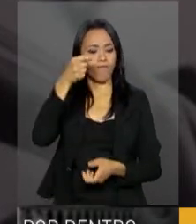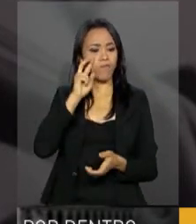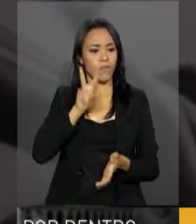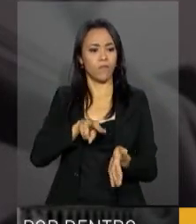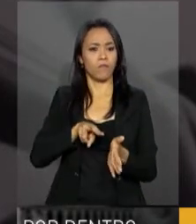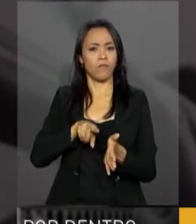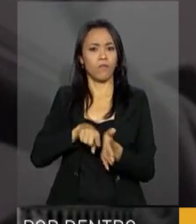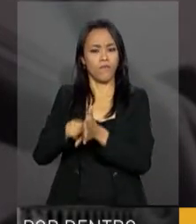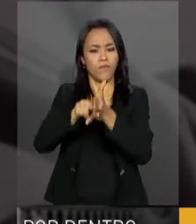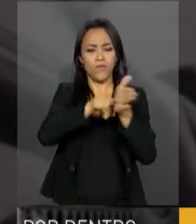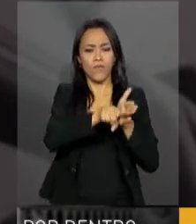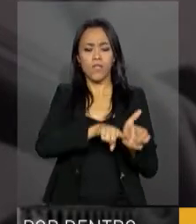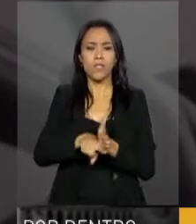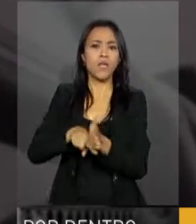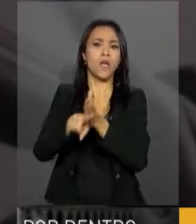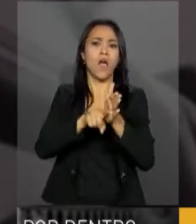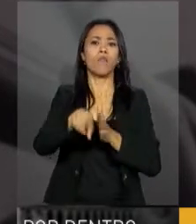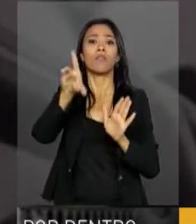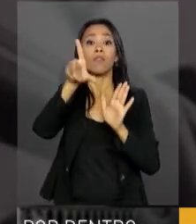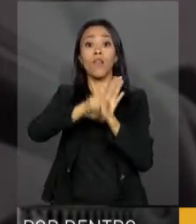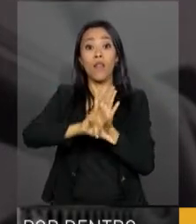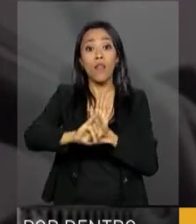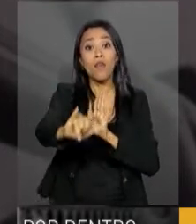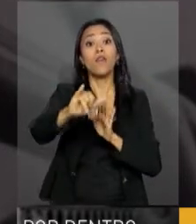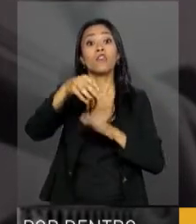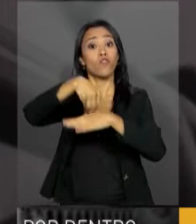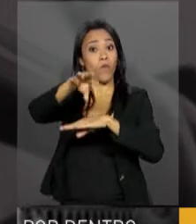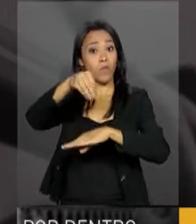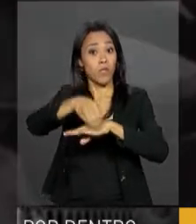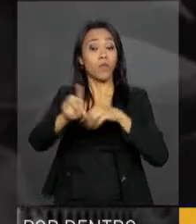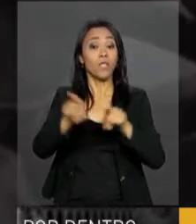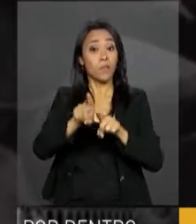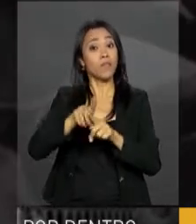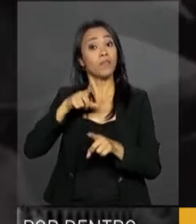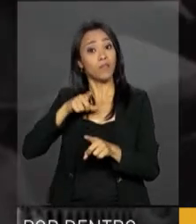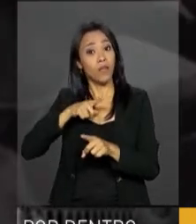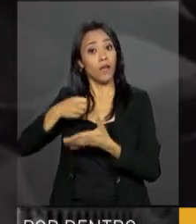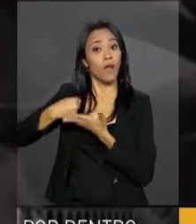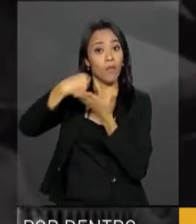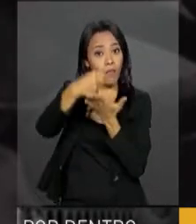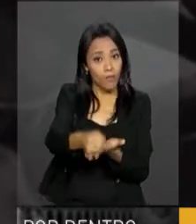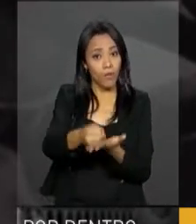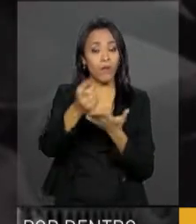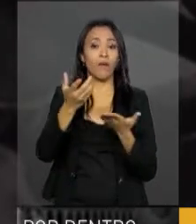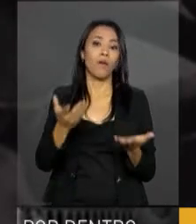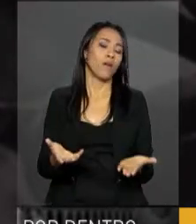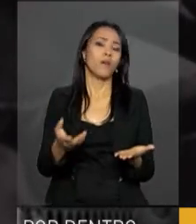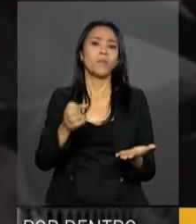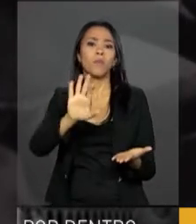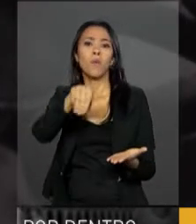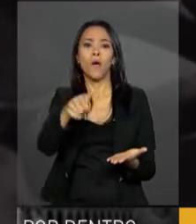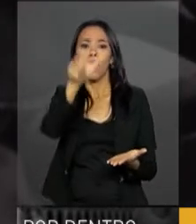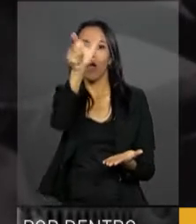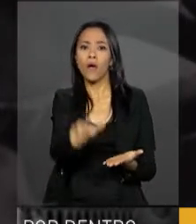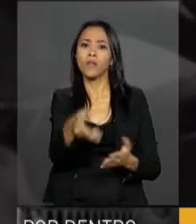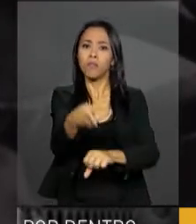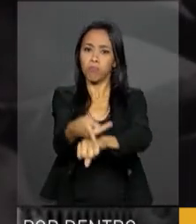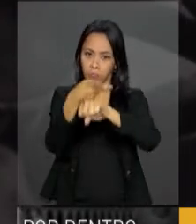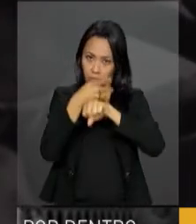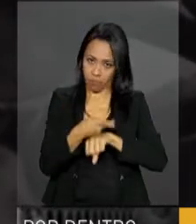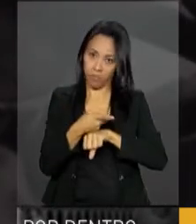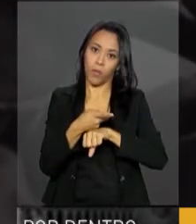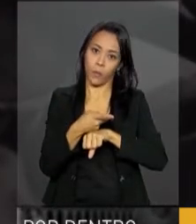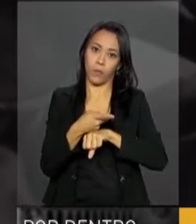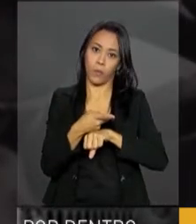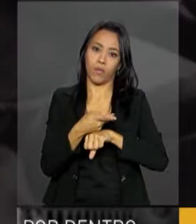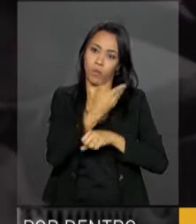da lei de acesso à informação. Ser também o órgão de recurso, porque se um indivíduo recebe, faz o pedido, o cidadão faz um pedido